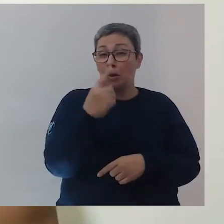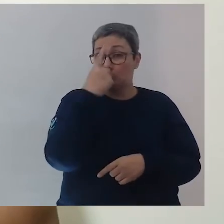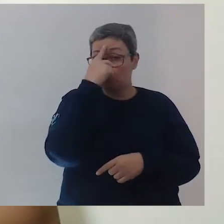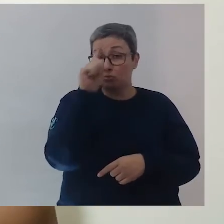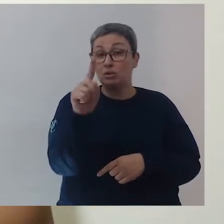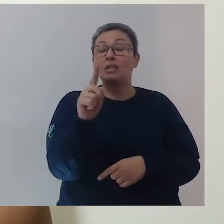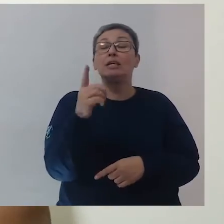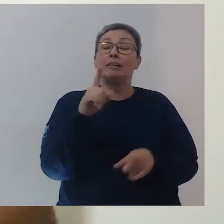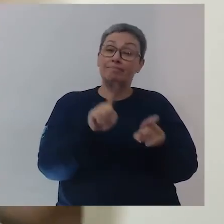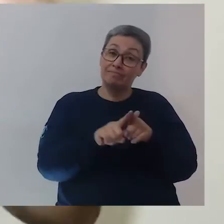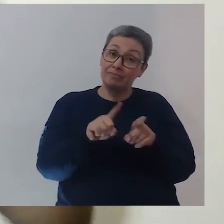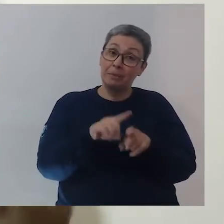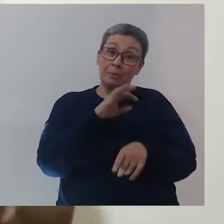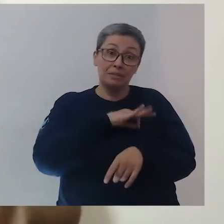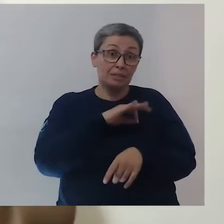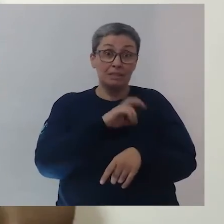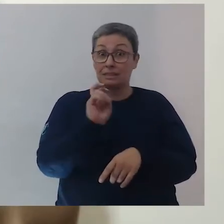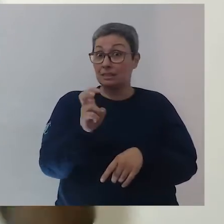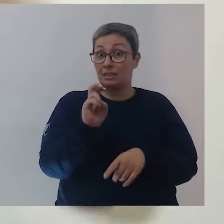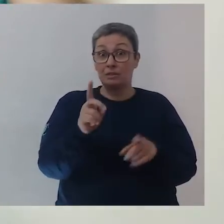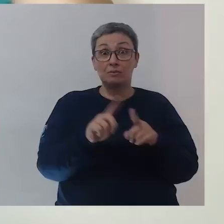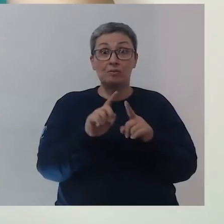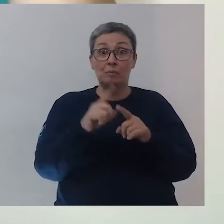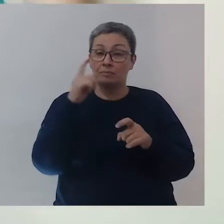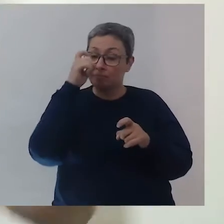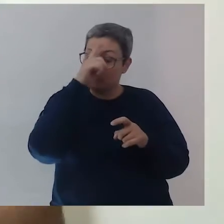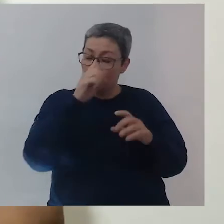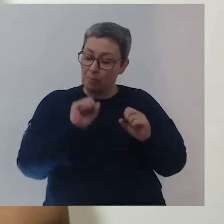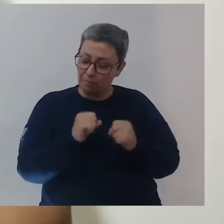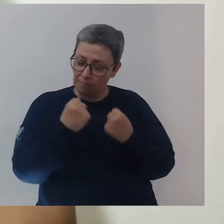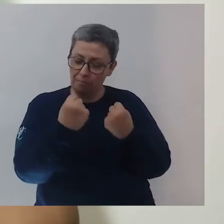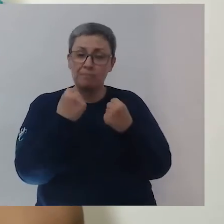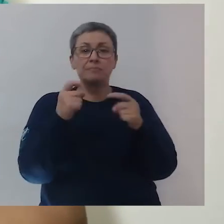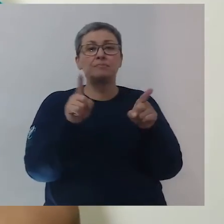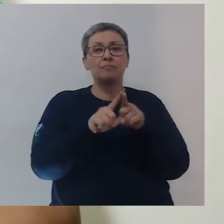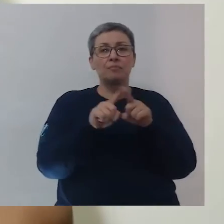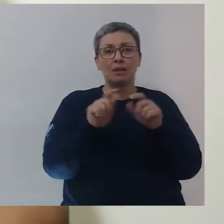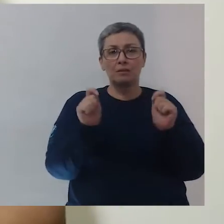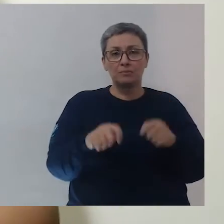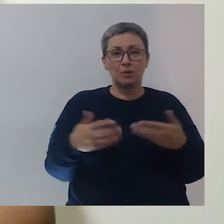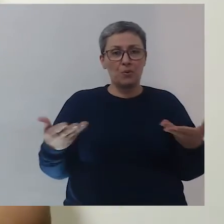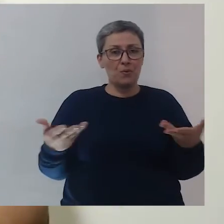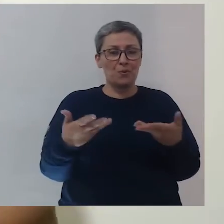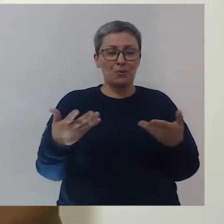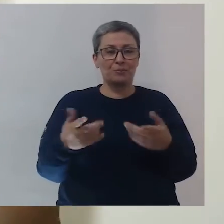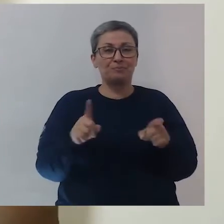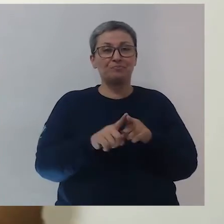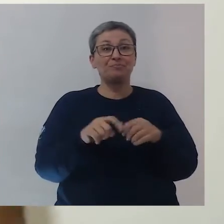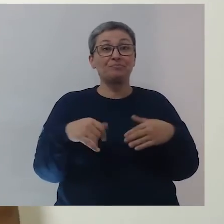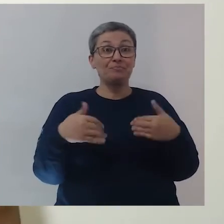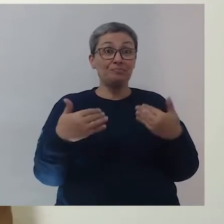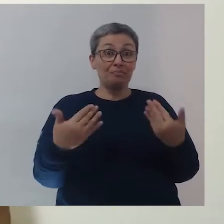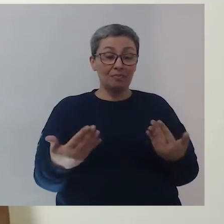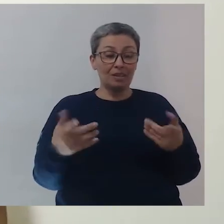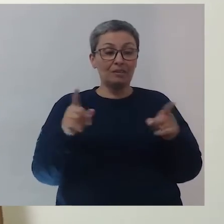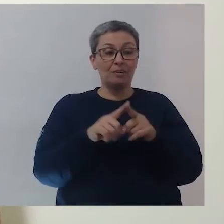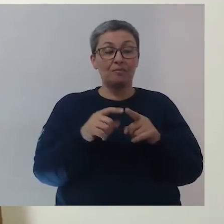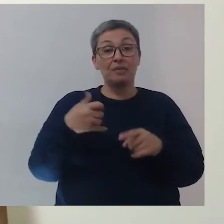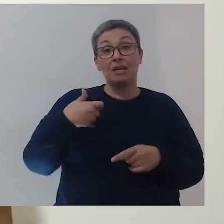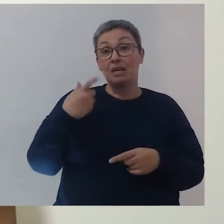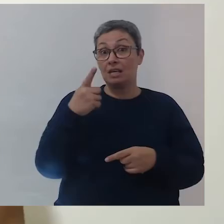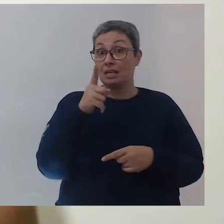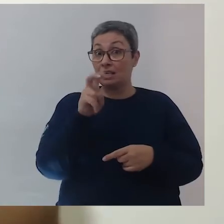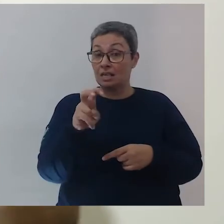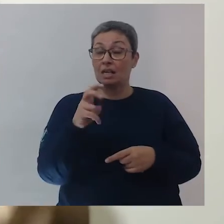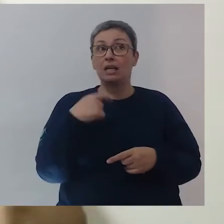Faz parte também. São adversidades que me potencializaram a ser o que eu sou hoje. Bom, aos 15